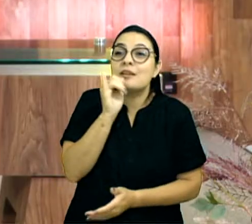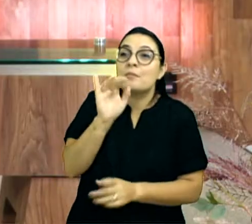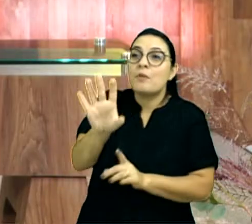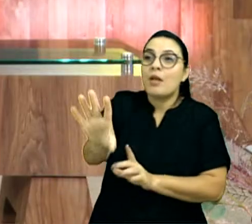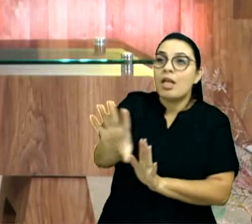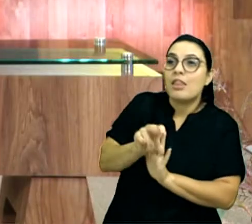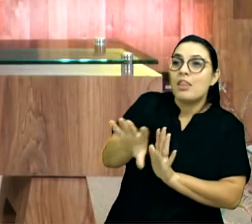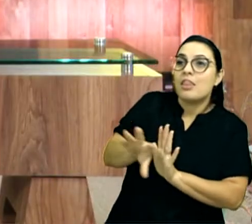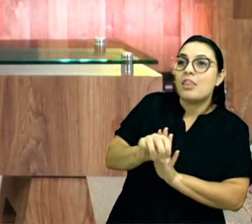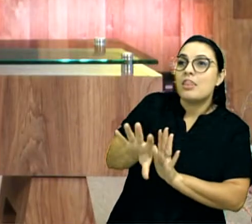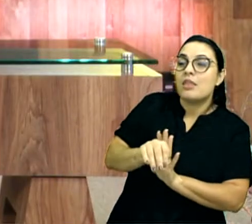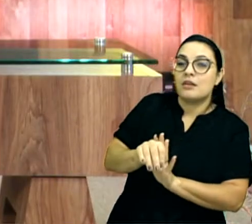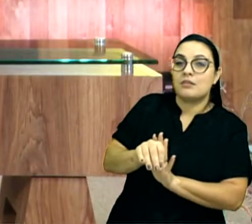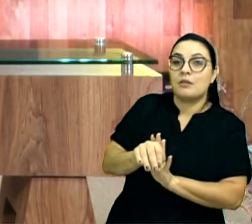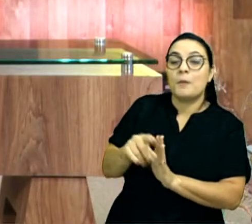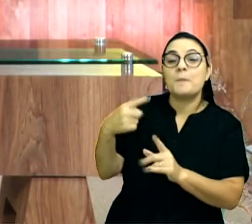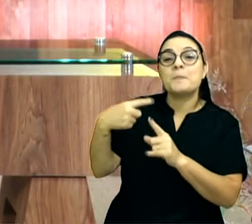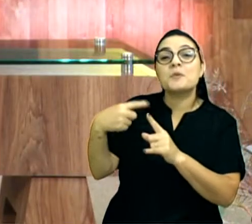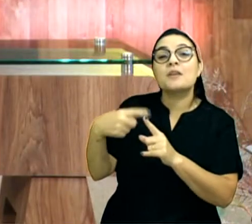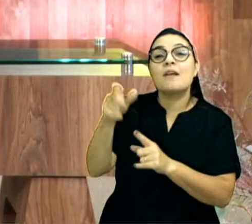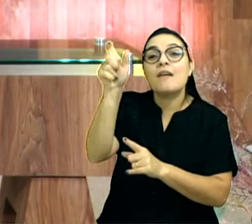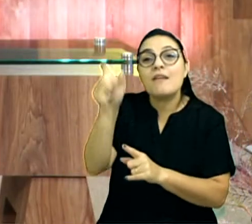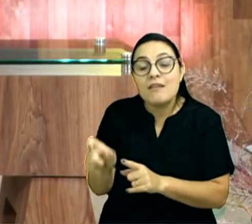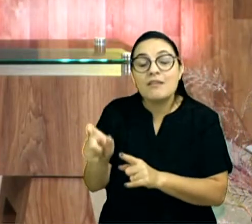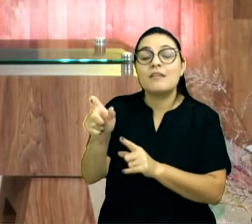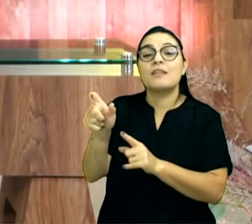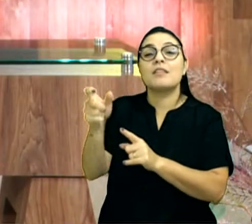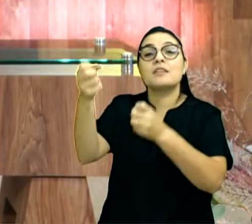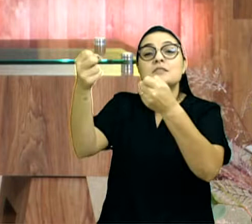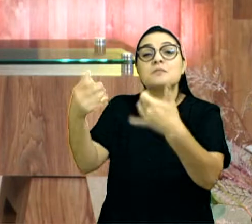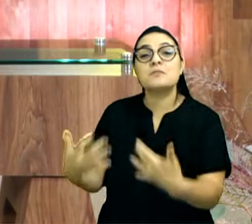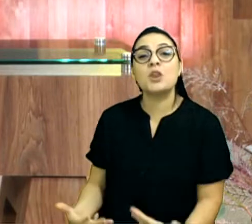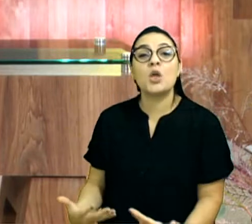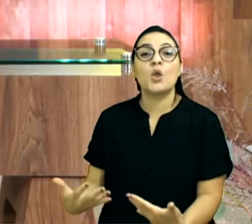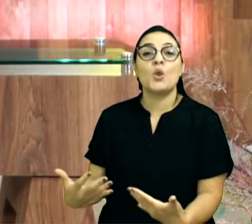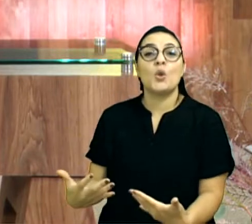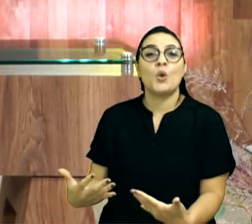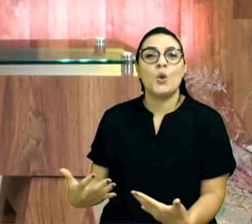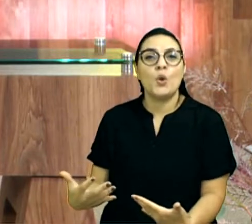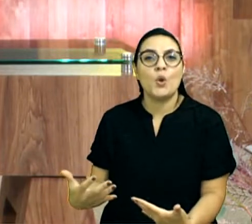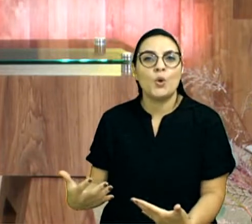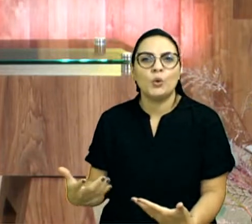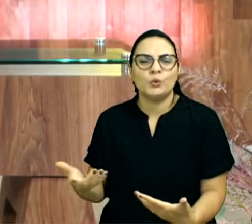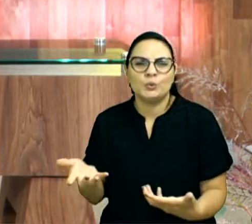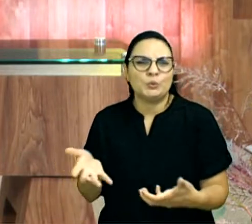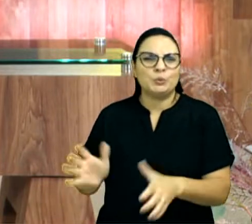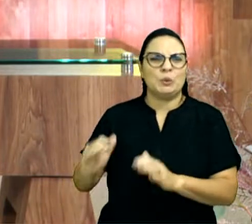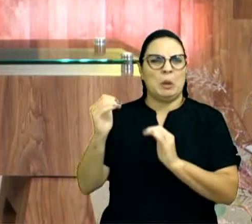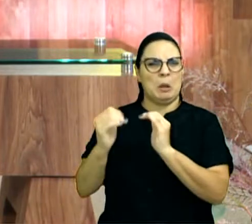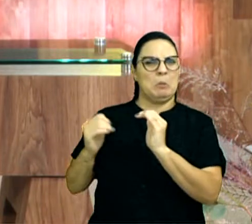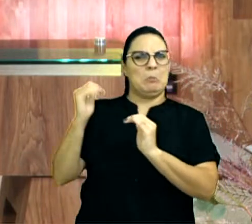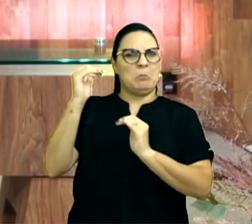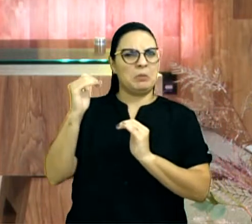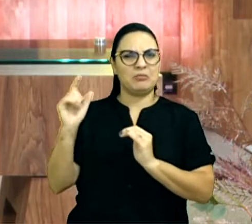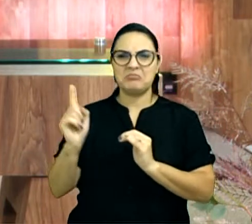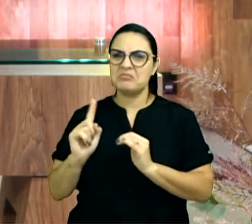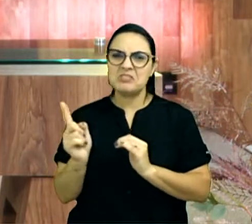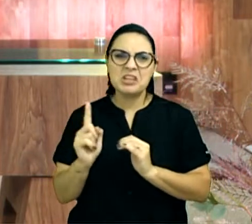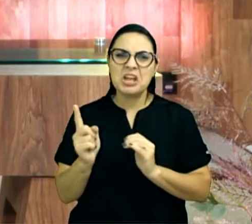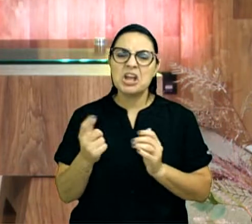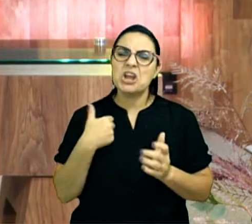exemplo maior. Ele mesmo disse, eu não vim para ser servido, mas eu vim para